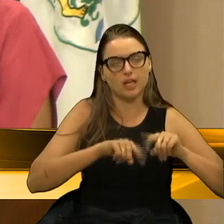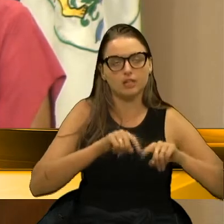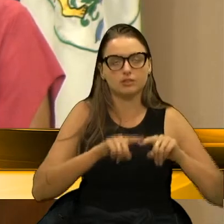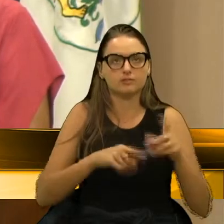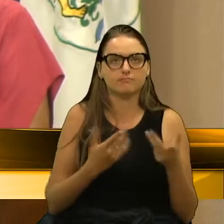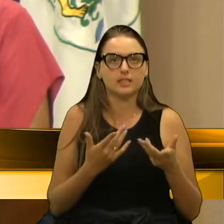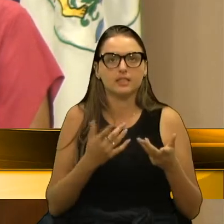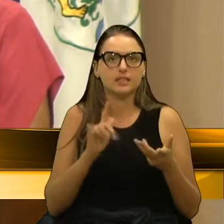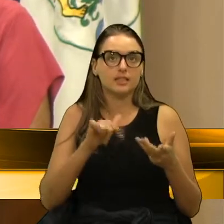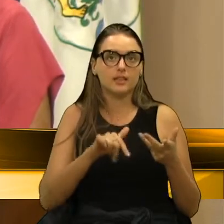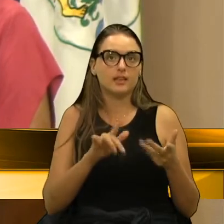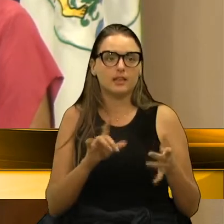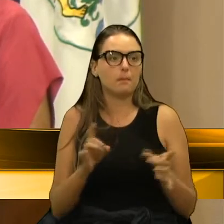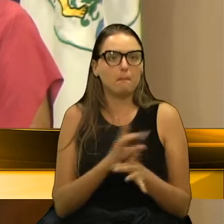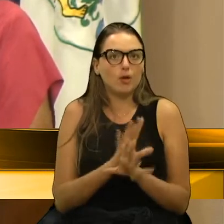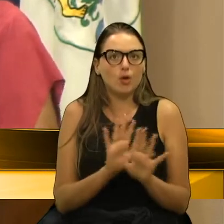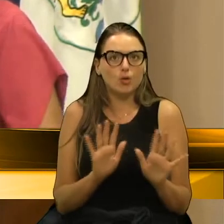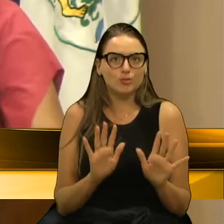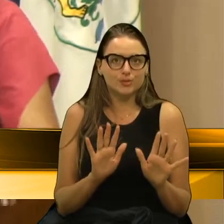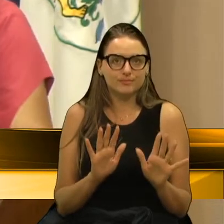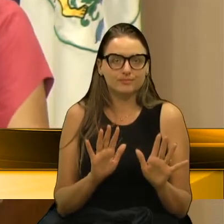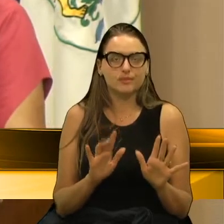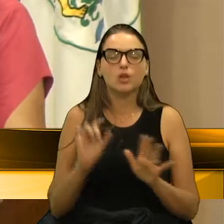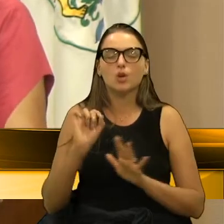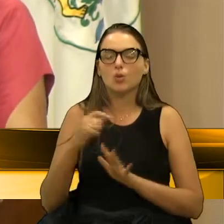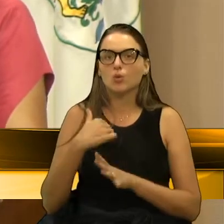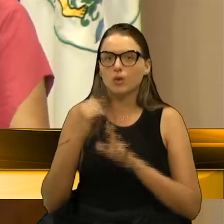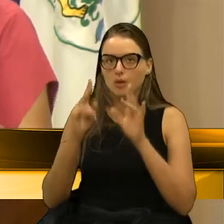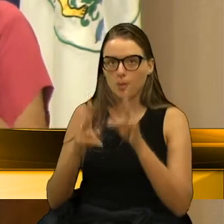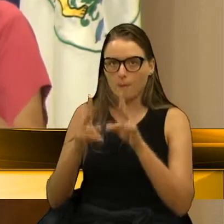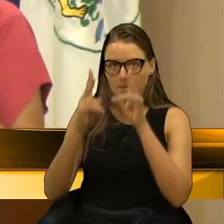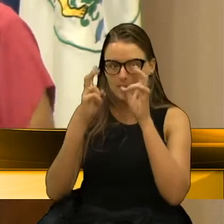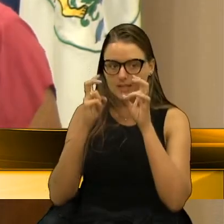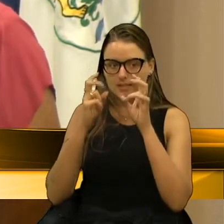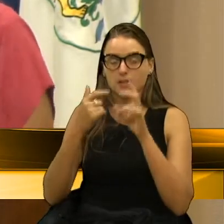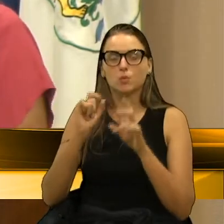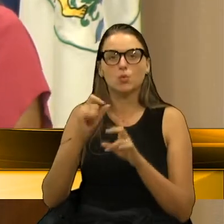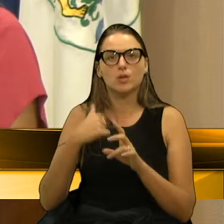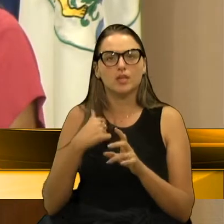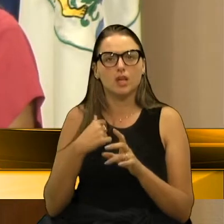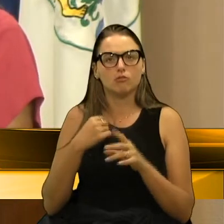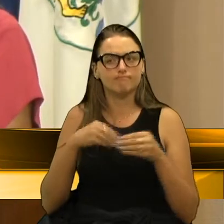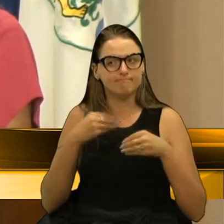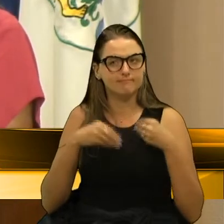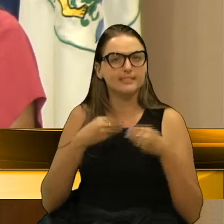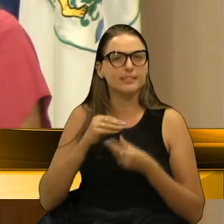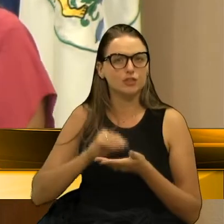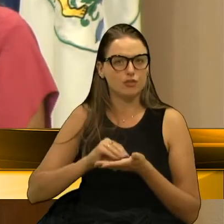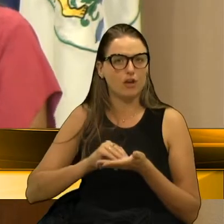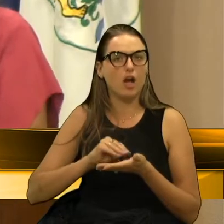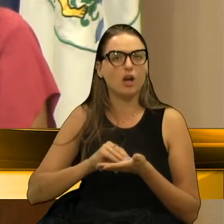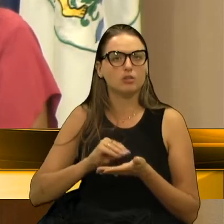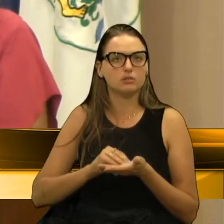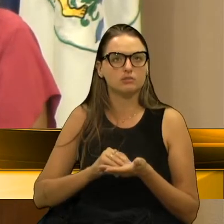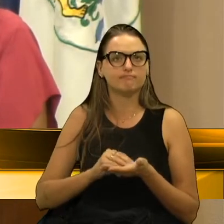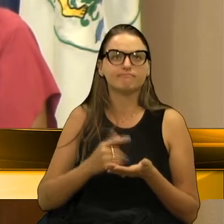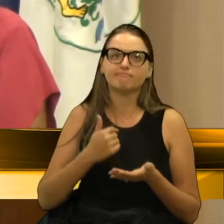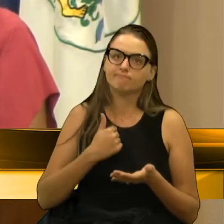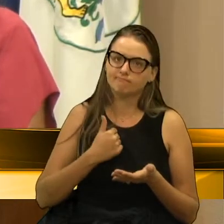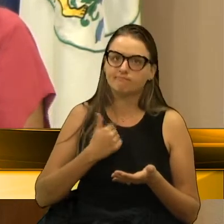isso é o suficiente. Então, o que eu vejo e o que eu senti falta, e fiquei muito